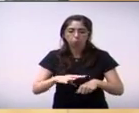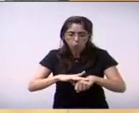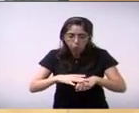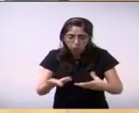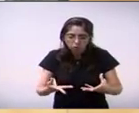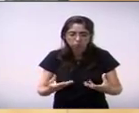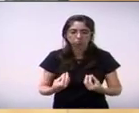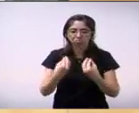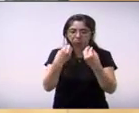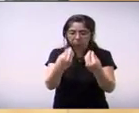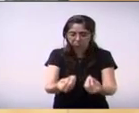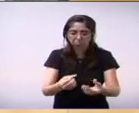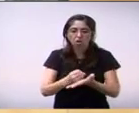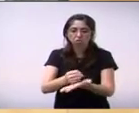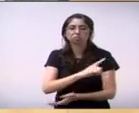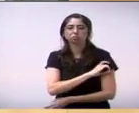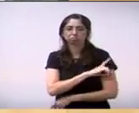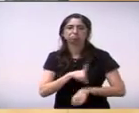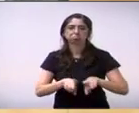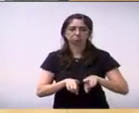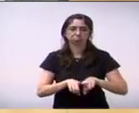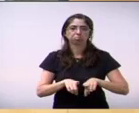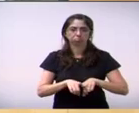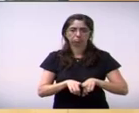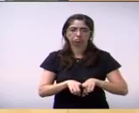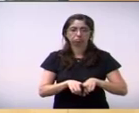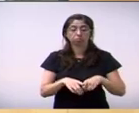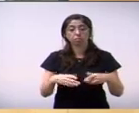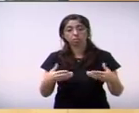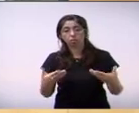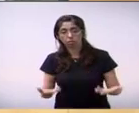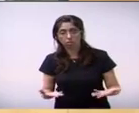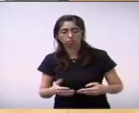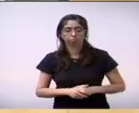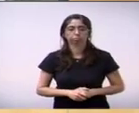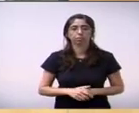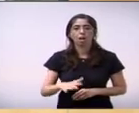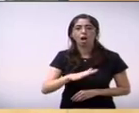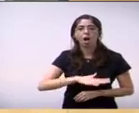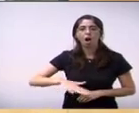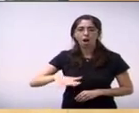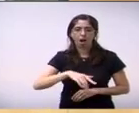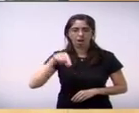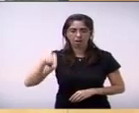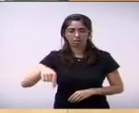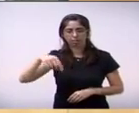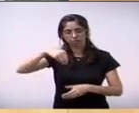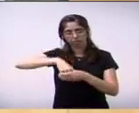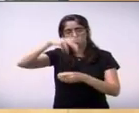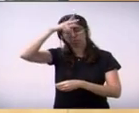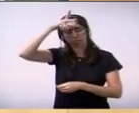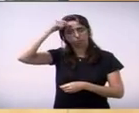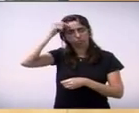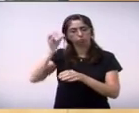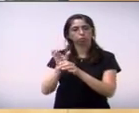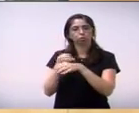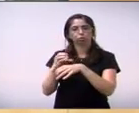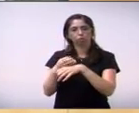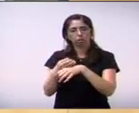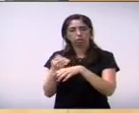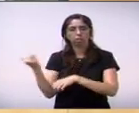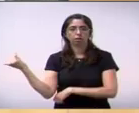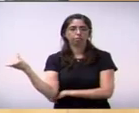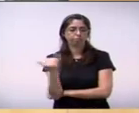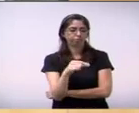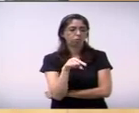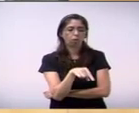para os auxiliares de enfermagem e simplesmente o setor de engenharia do trabalho da prefeitura disse que elas